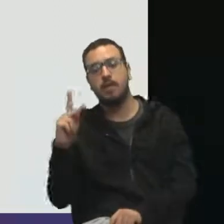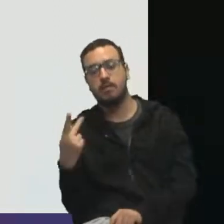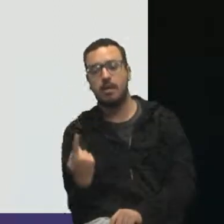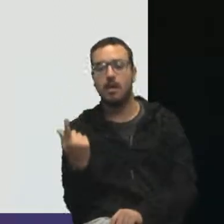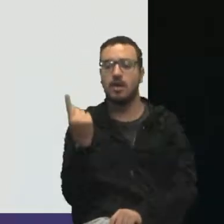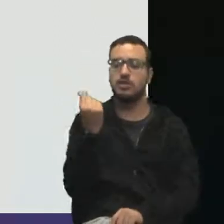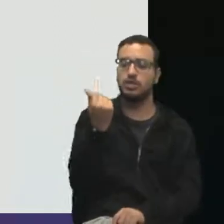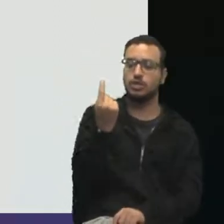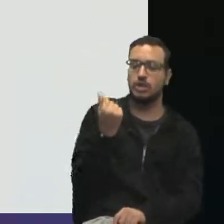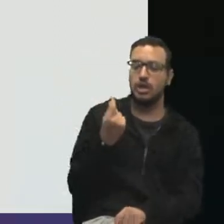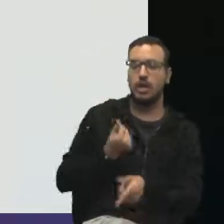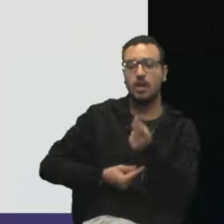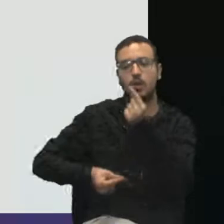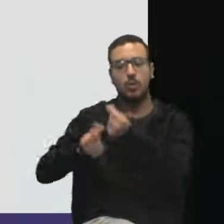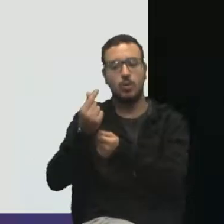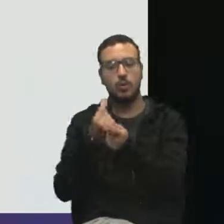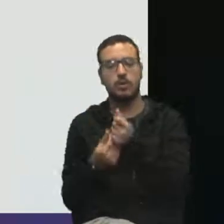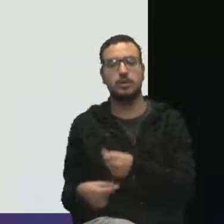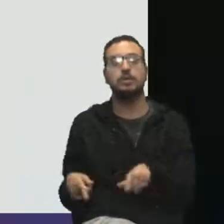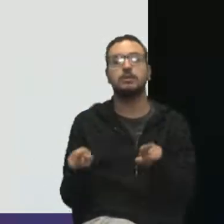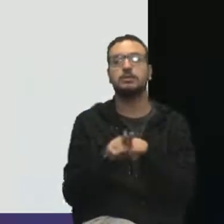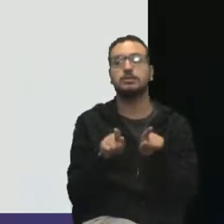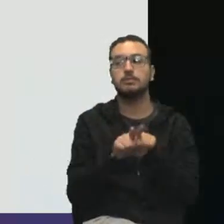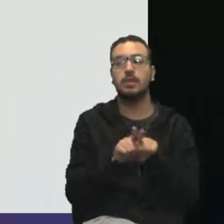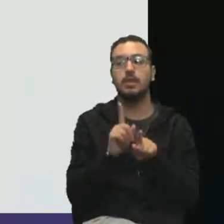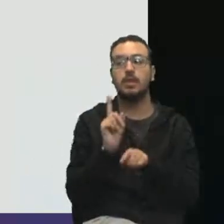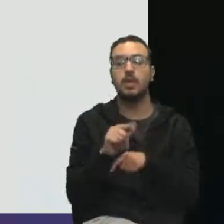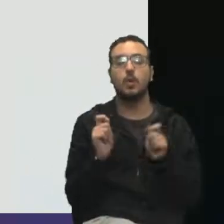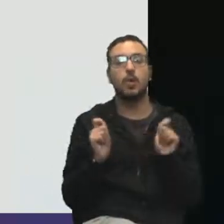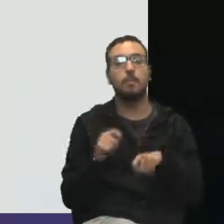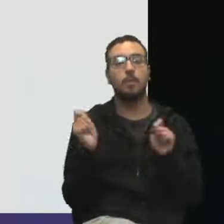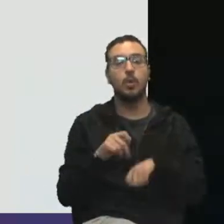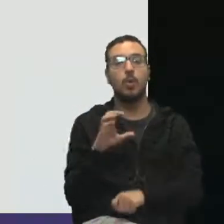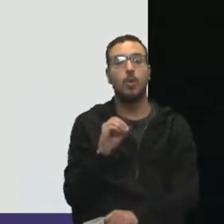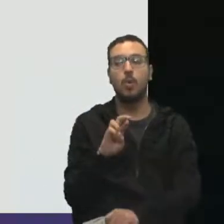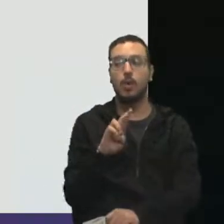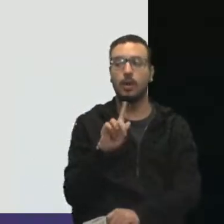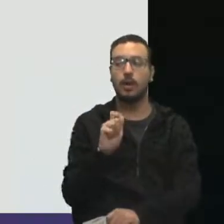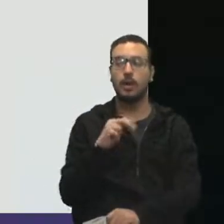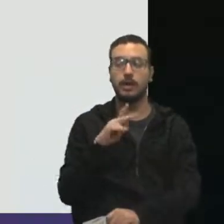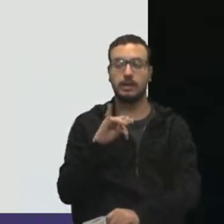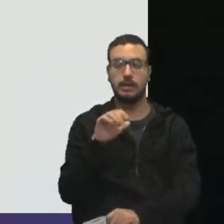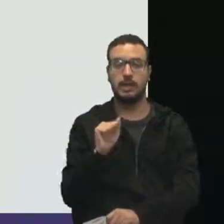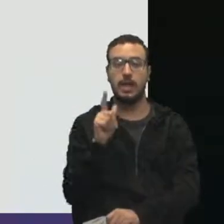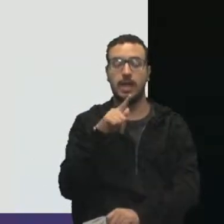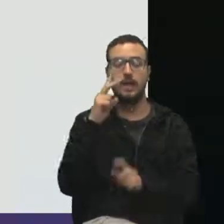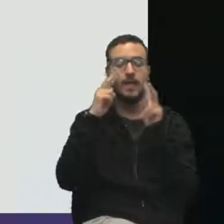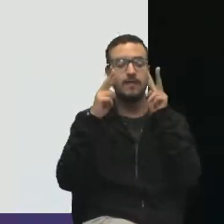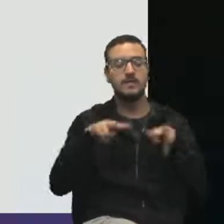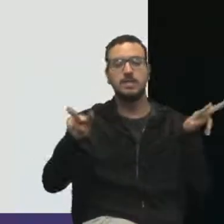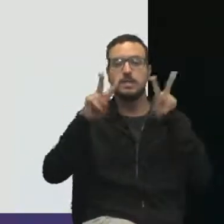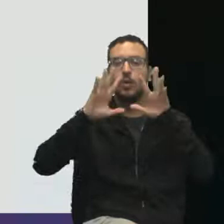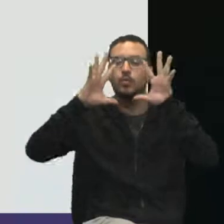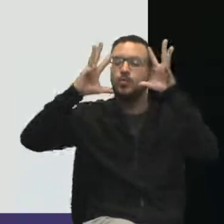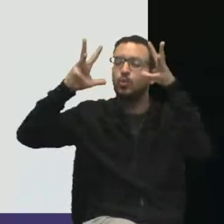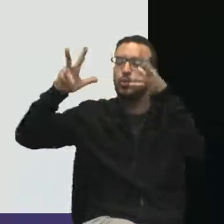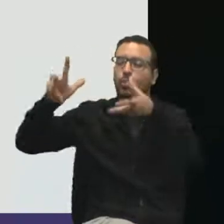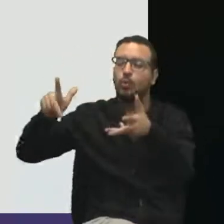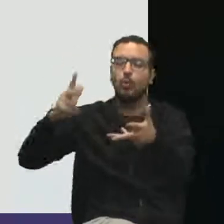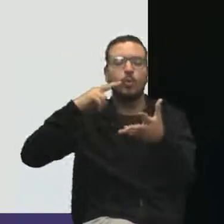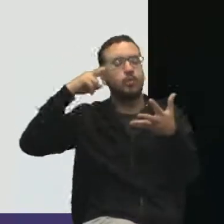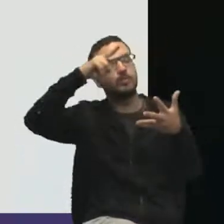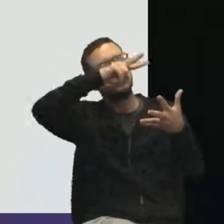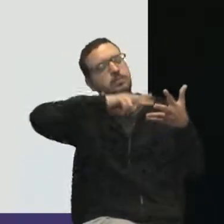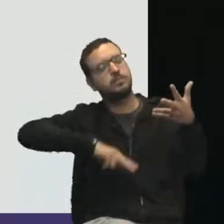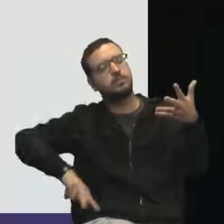gente, de gerenciar. E a competência orgânica, do todo, da visão holística, de entender que o projeto é